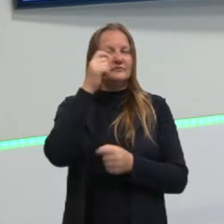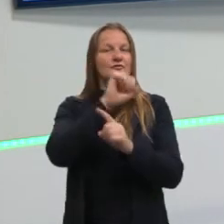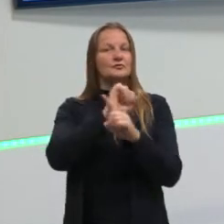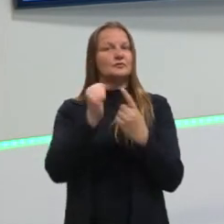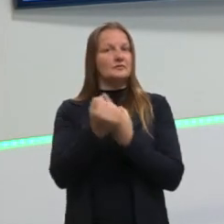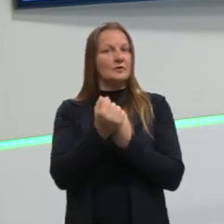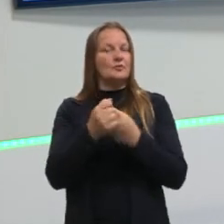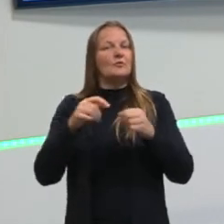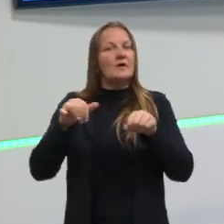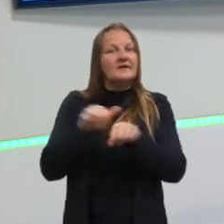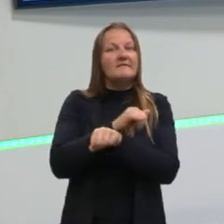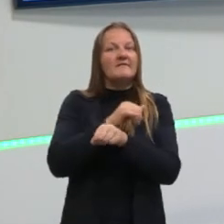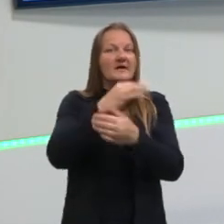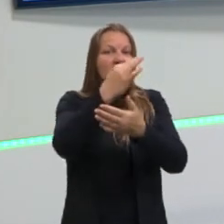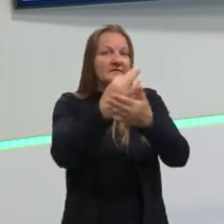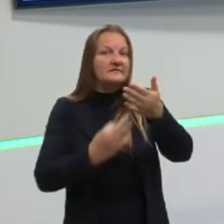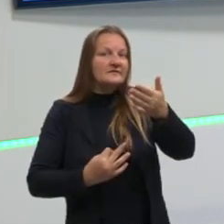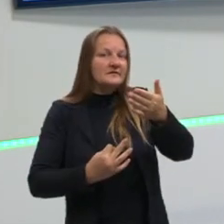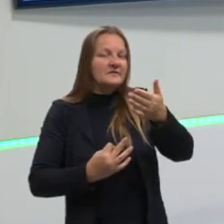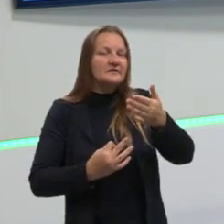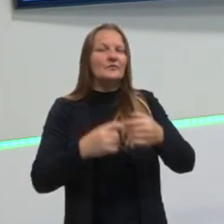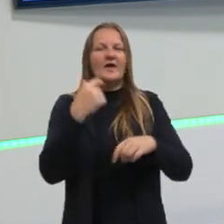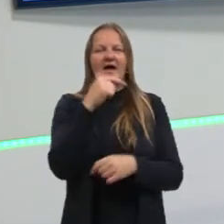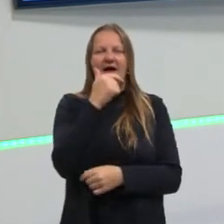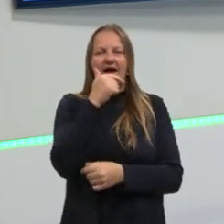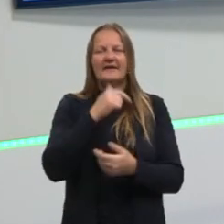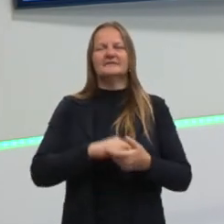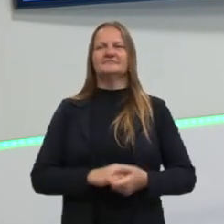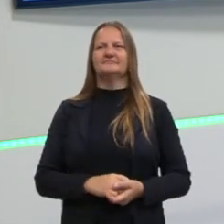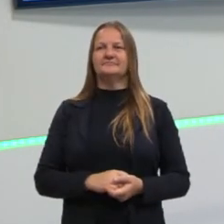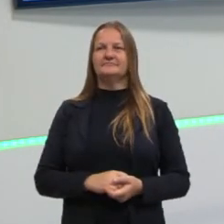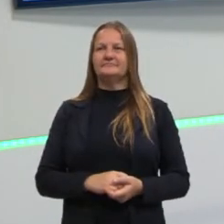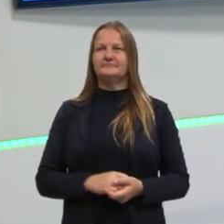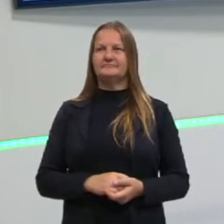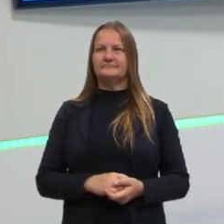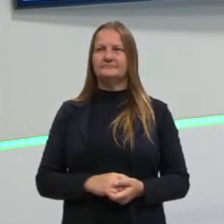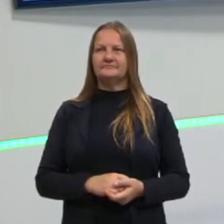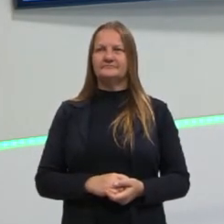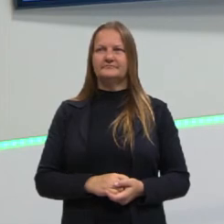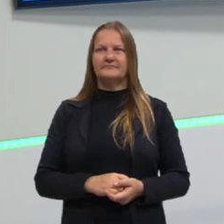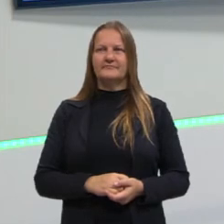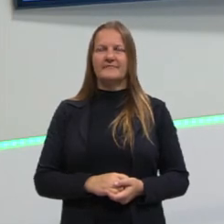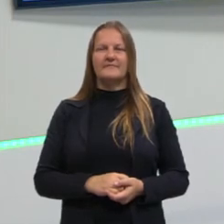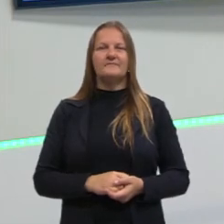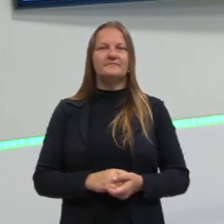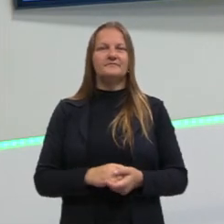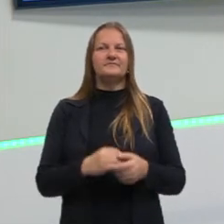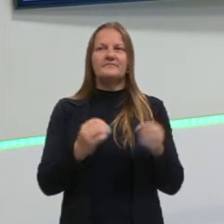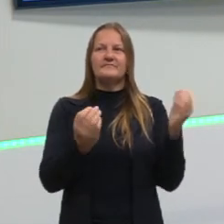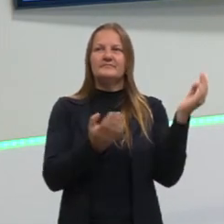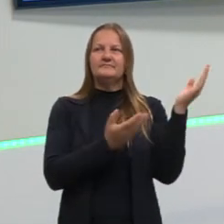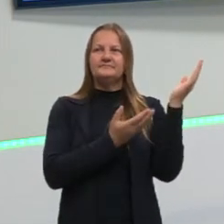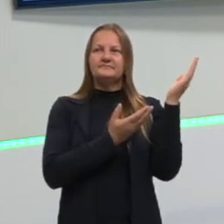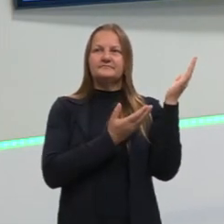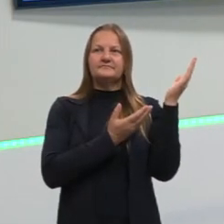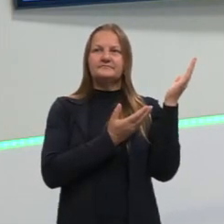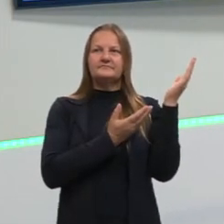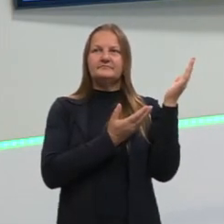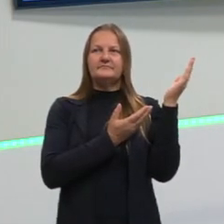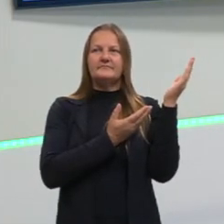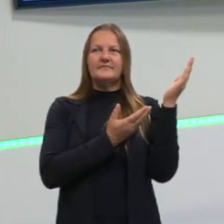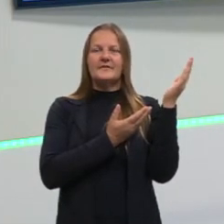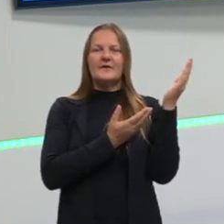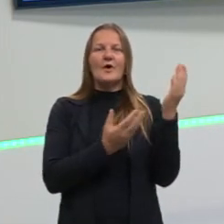através de um texto divertido. E falando em crônicas humorísticas, não